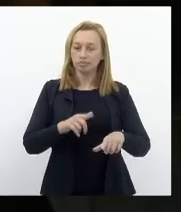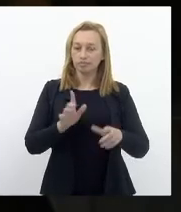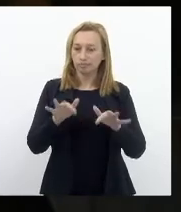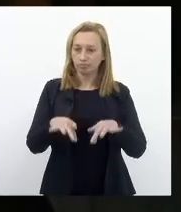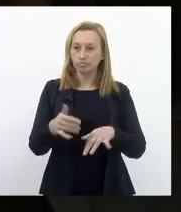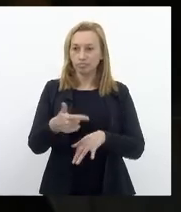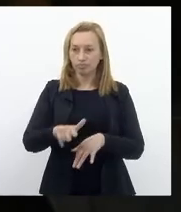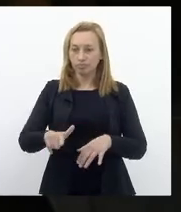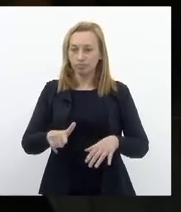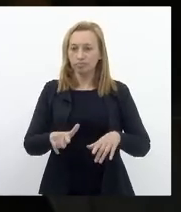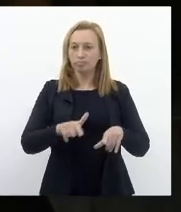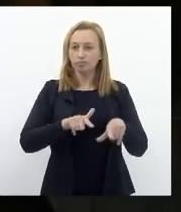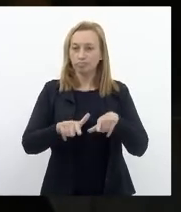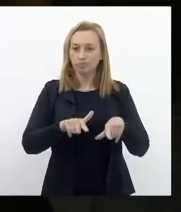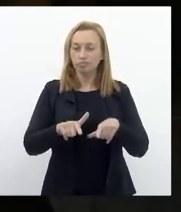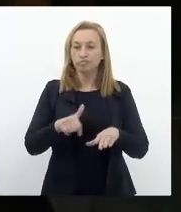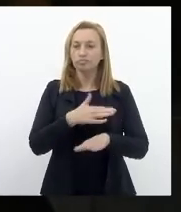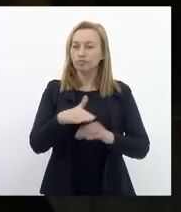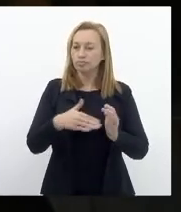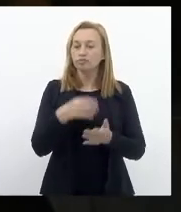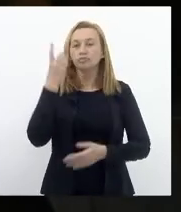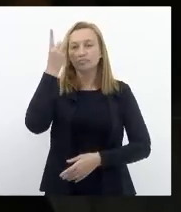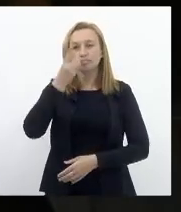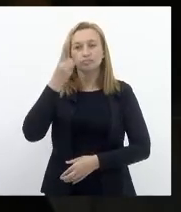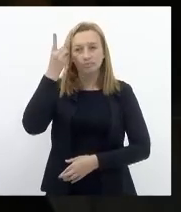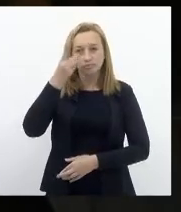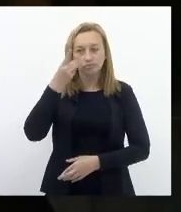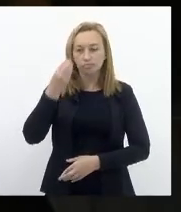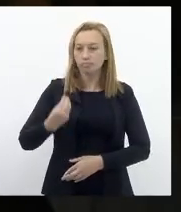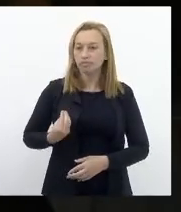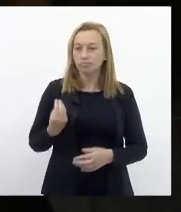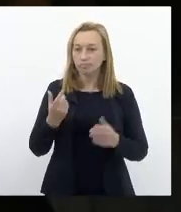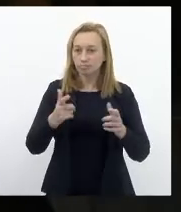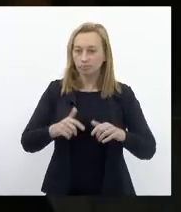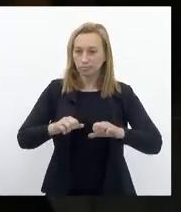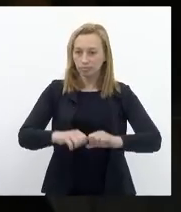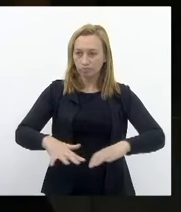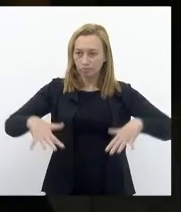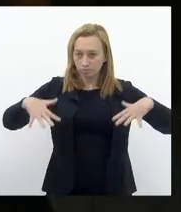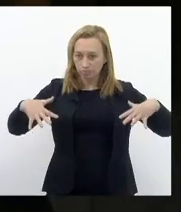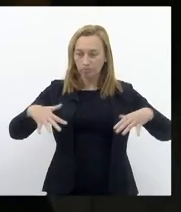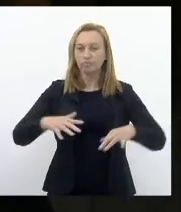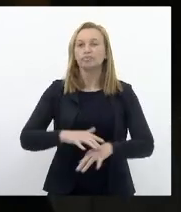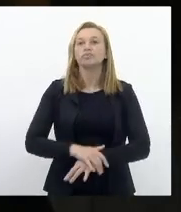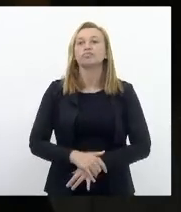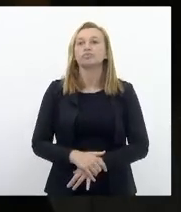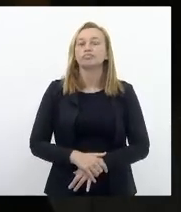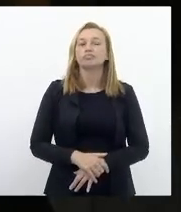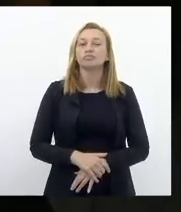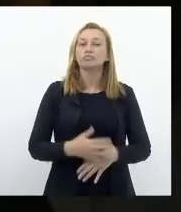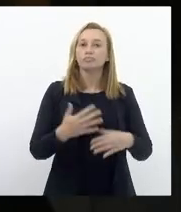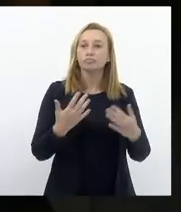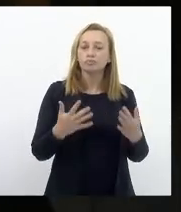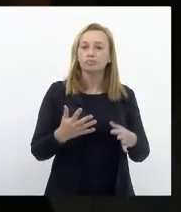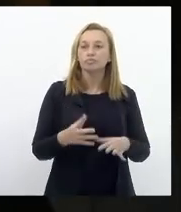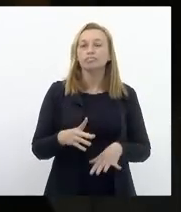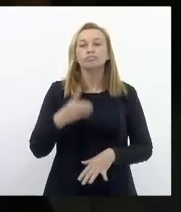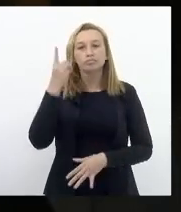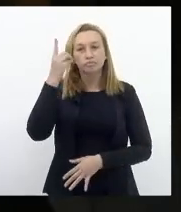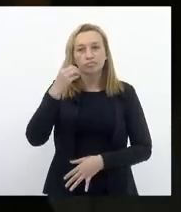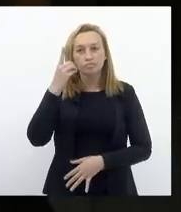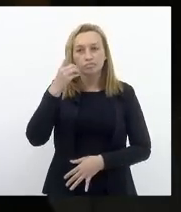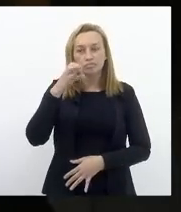Senhoras deputadas Senhores deputados Presentes aqui em plenário Aqui em saúdo Na figura da deputada Célia